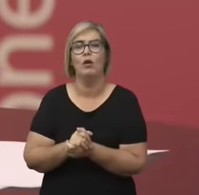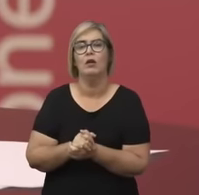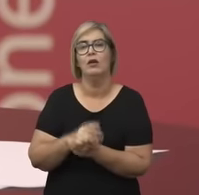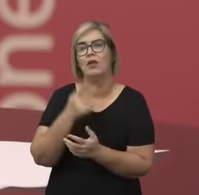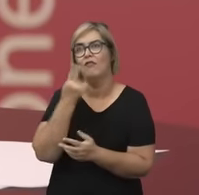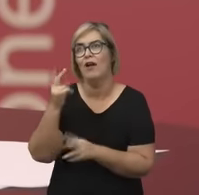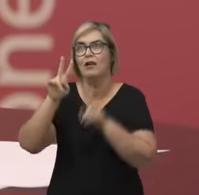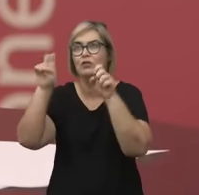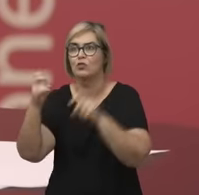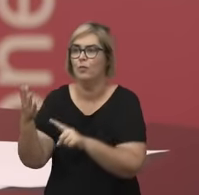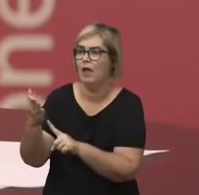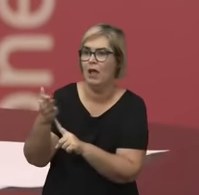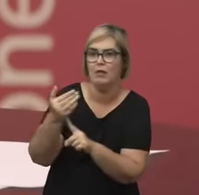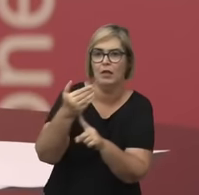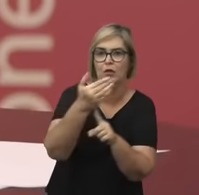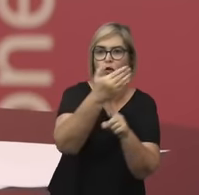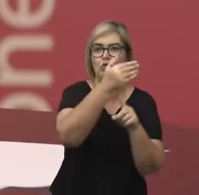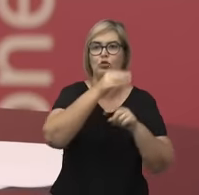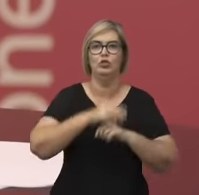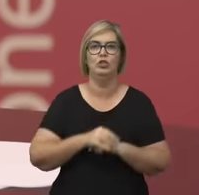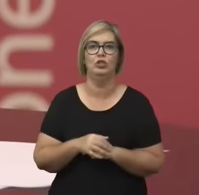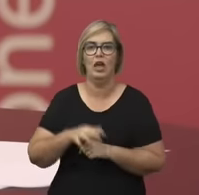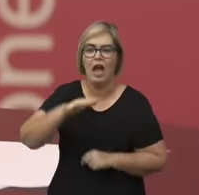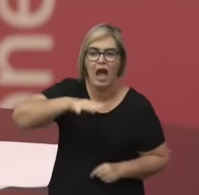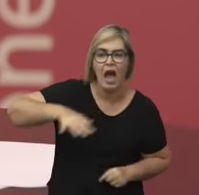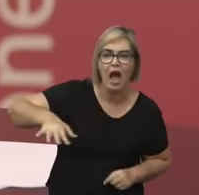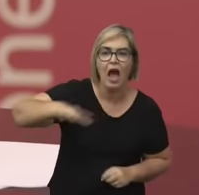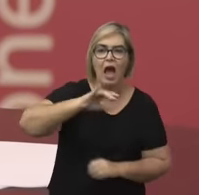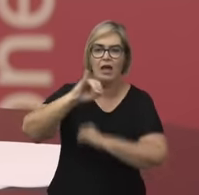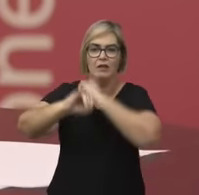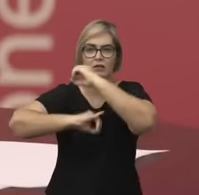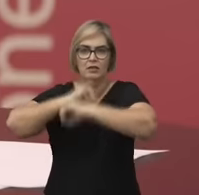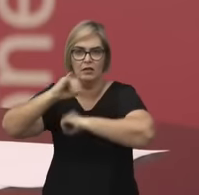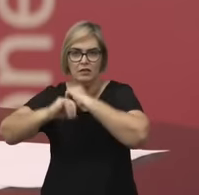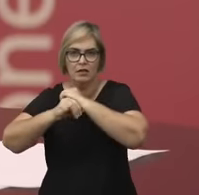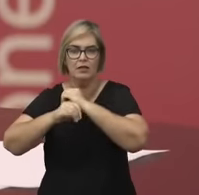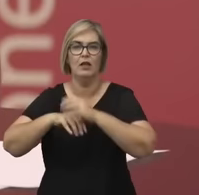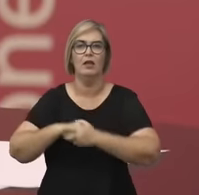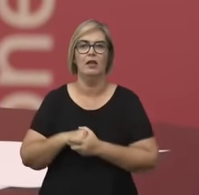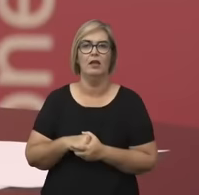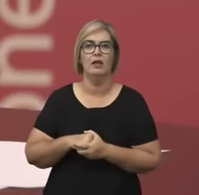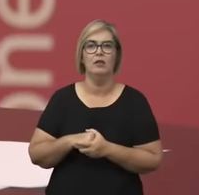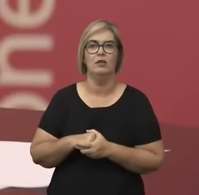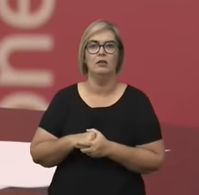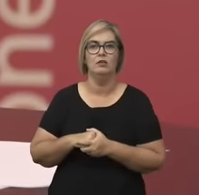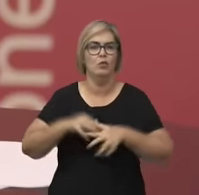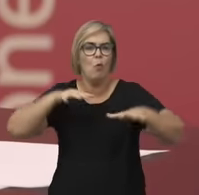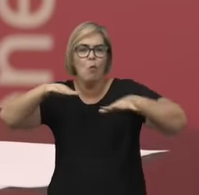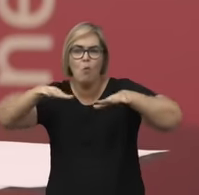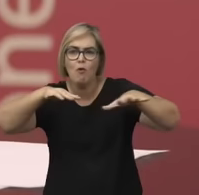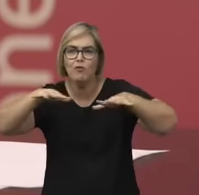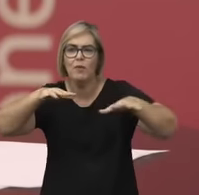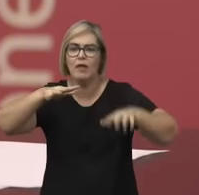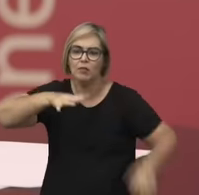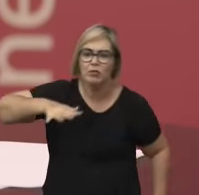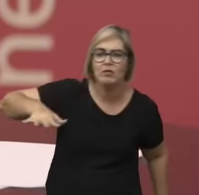tecnologia, pelo ativismo digital e um movimento nas redes, né?